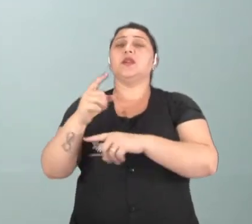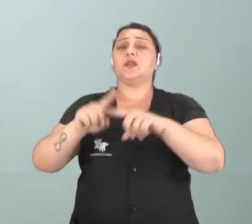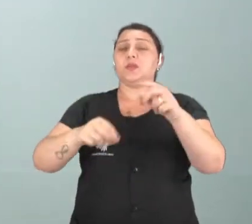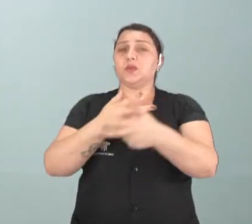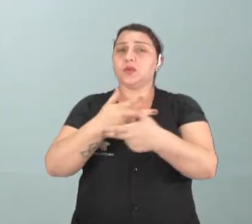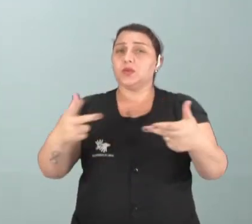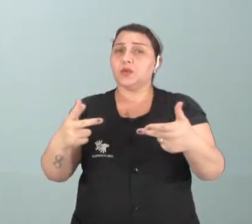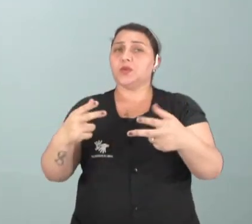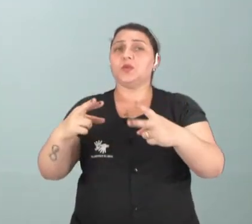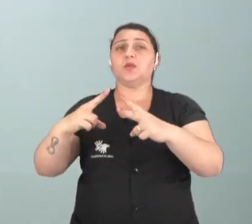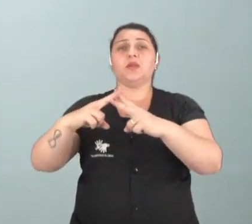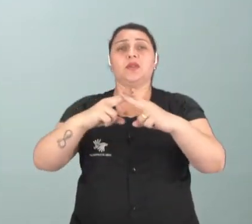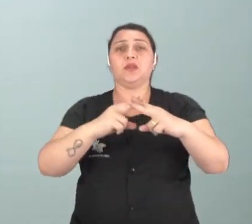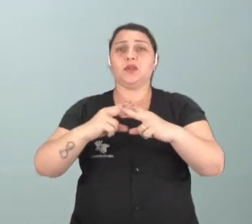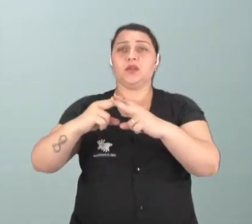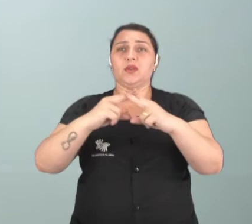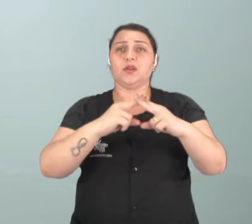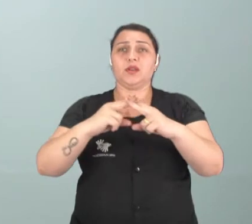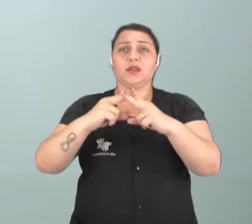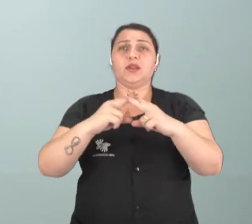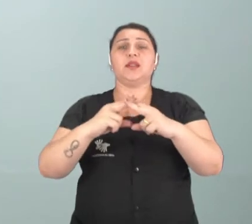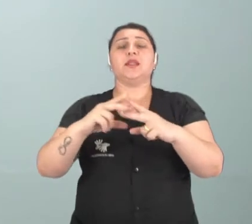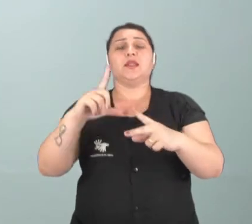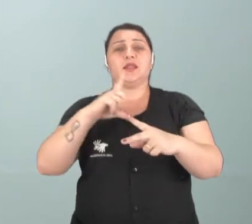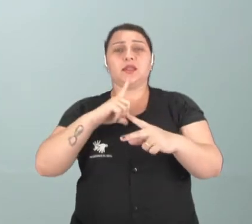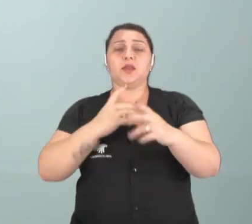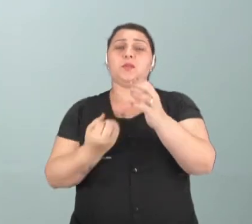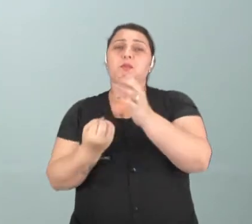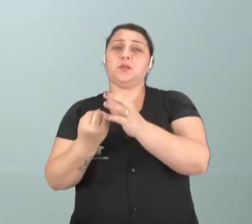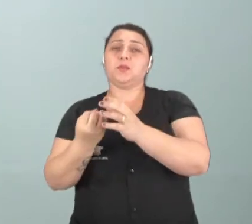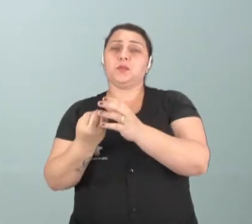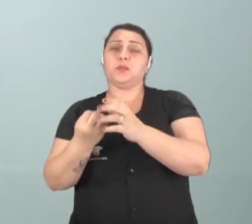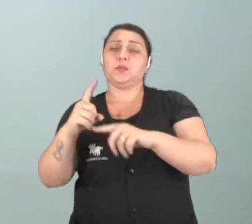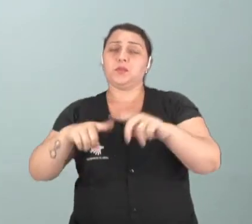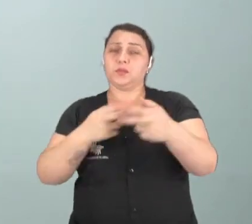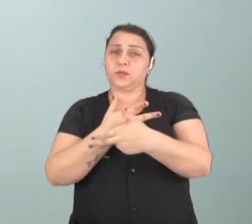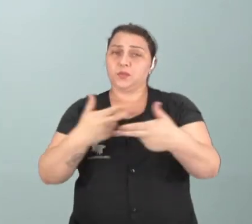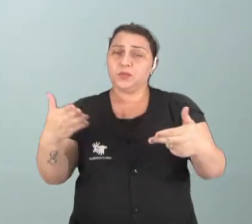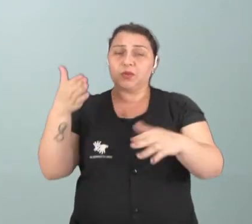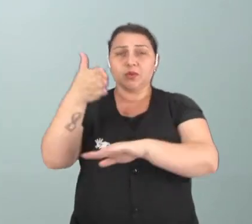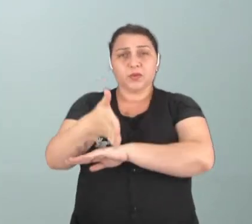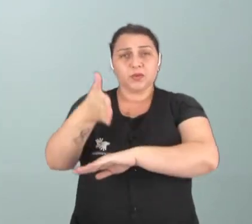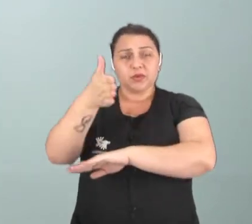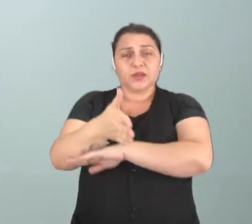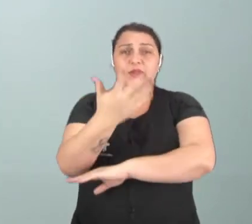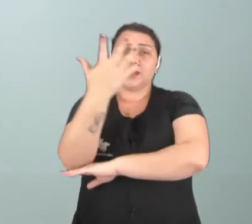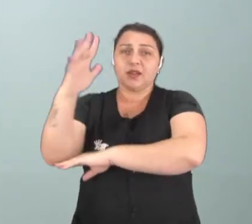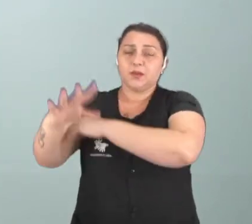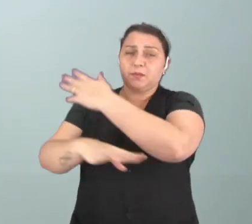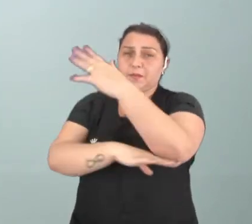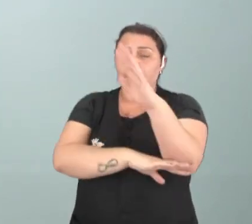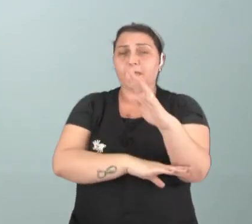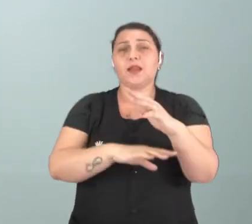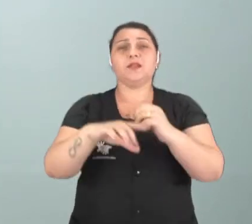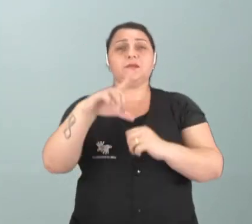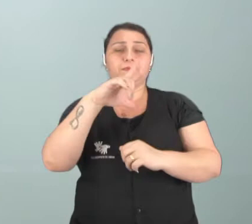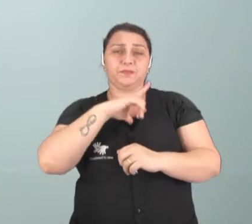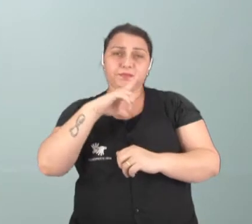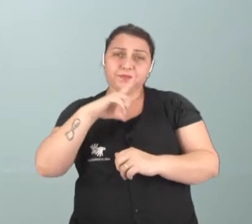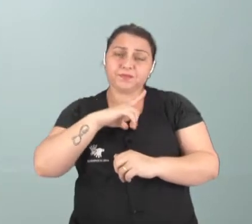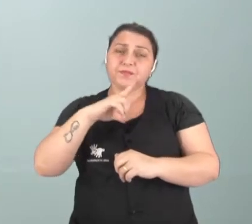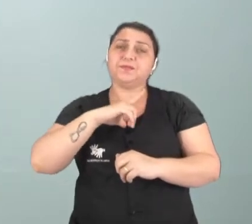não são reciclados. Existem produtos que estão entrando diretamente na natureza que têm uma